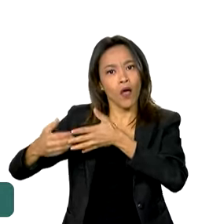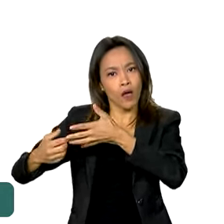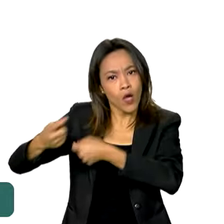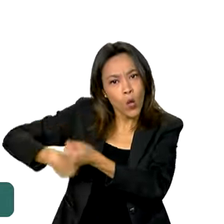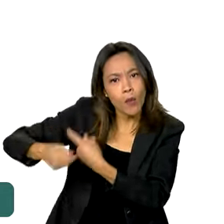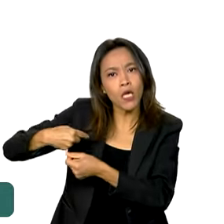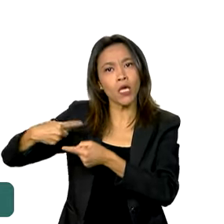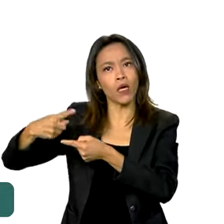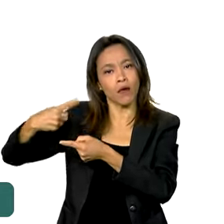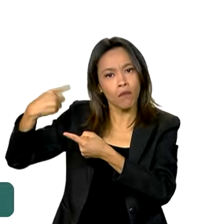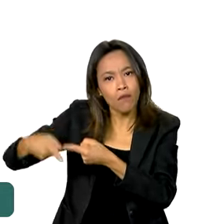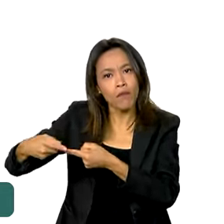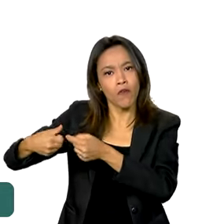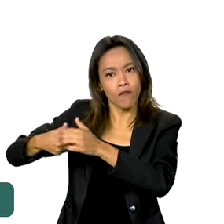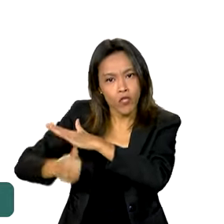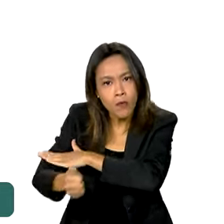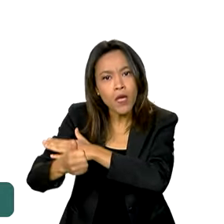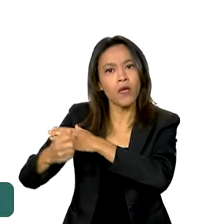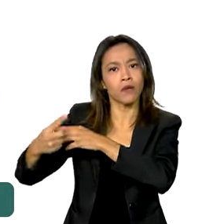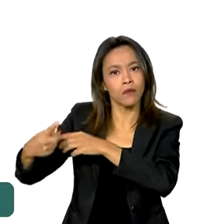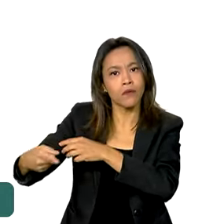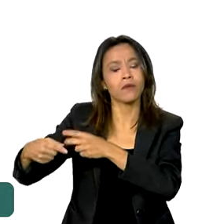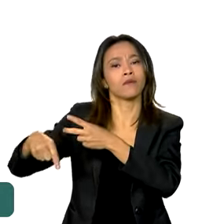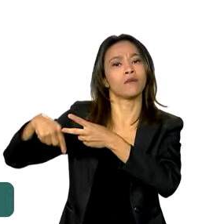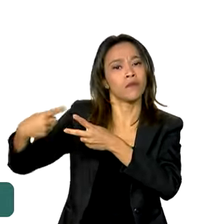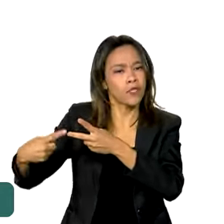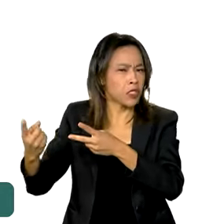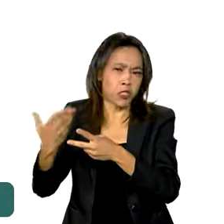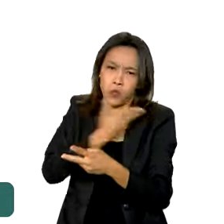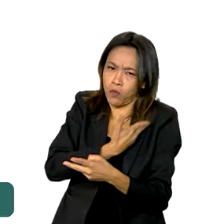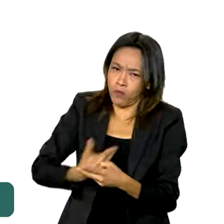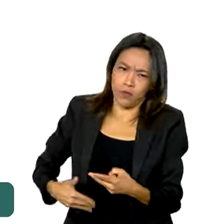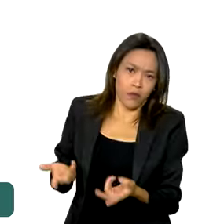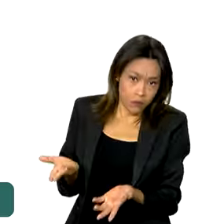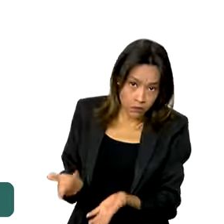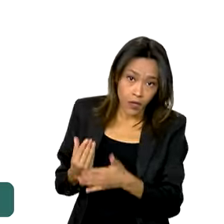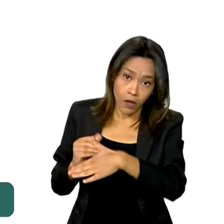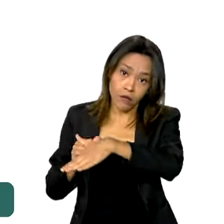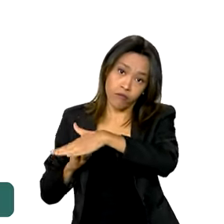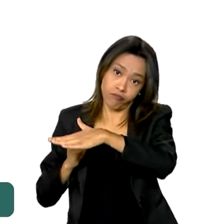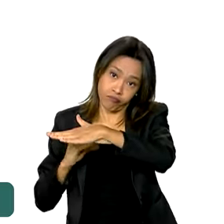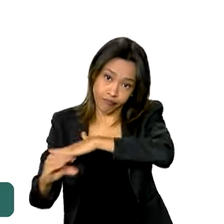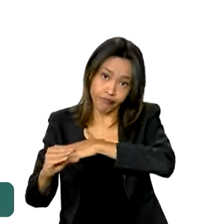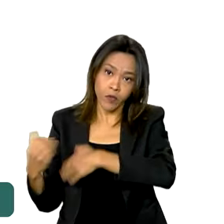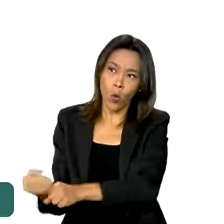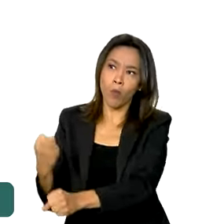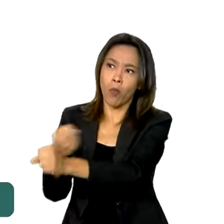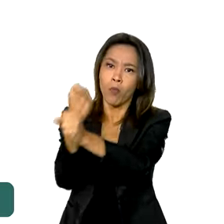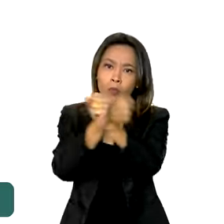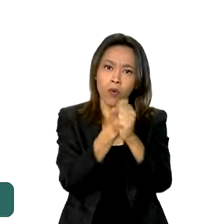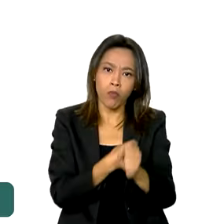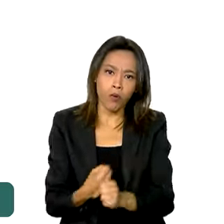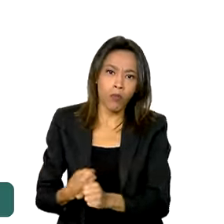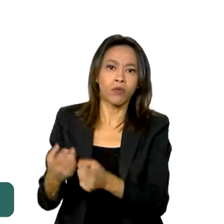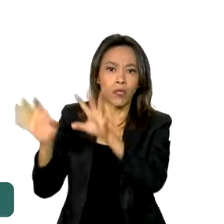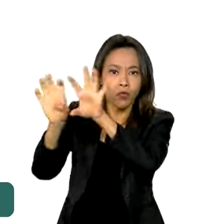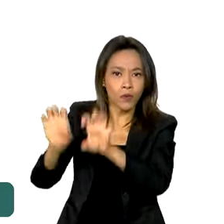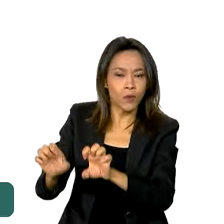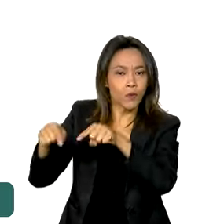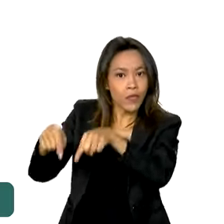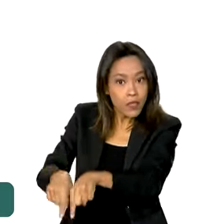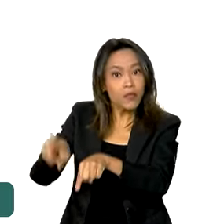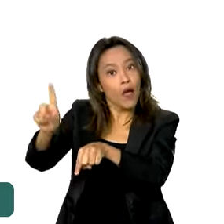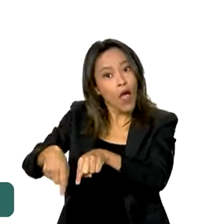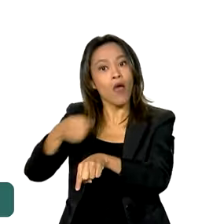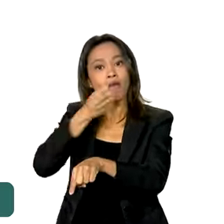anunciado seja investimentos públicos das obras enfim que acaba que é um tipo